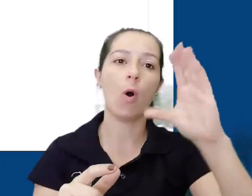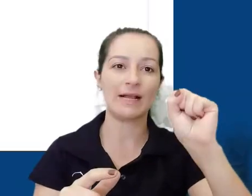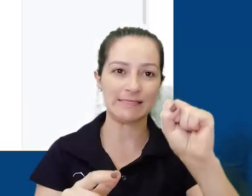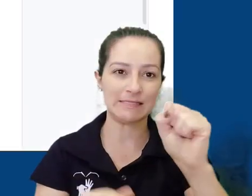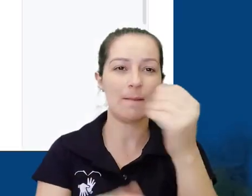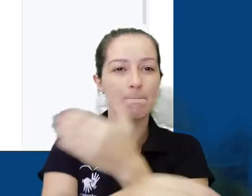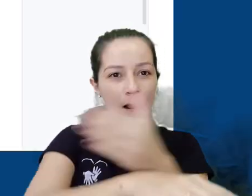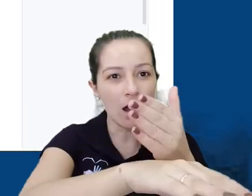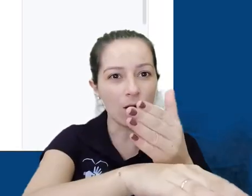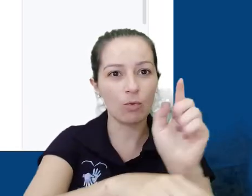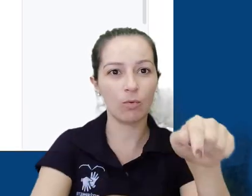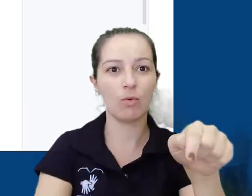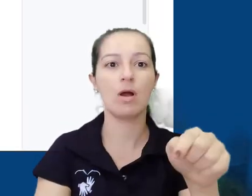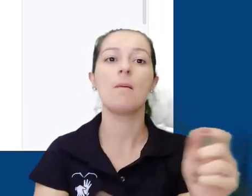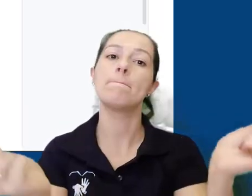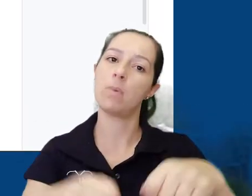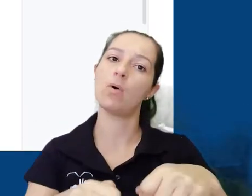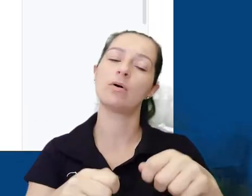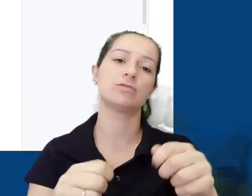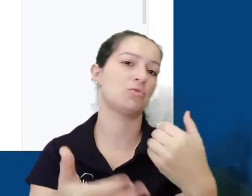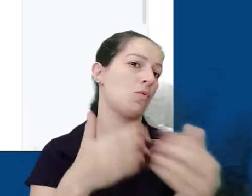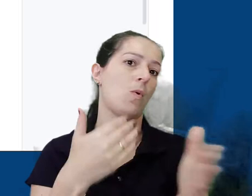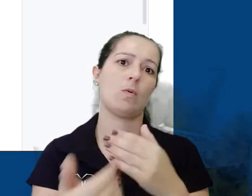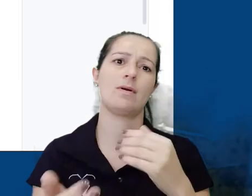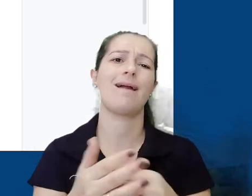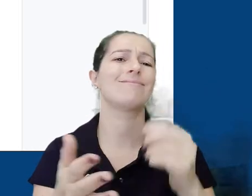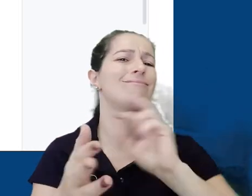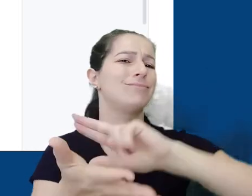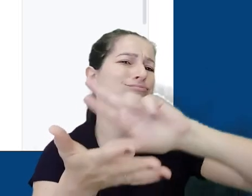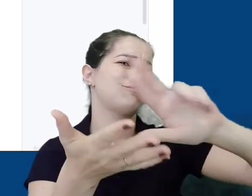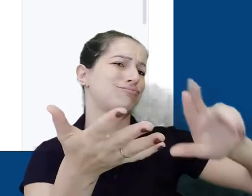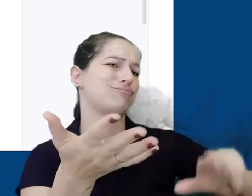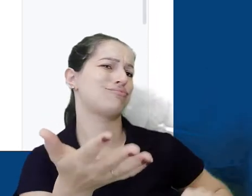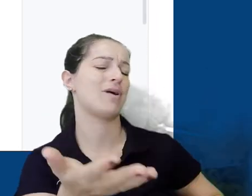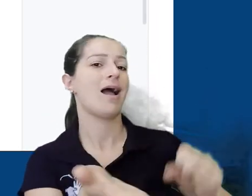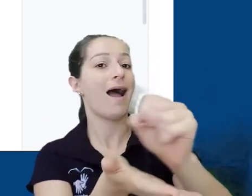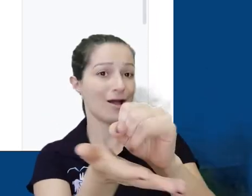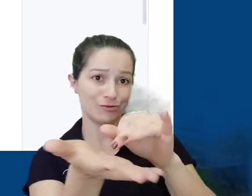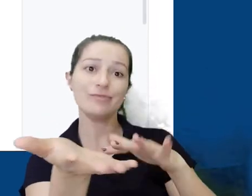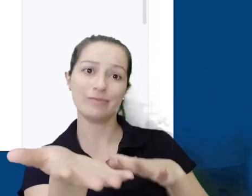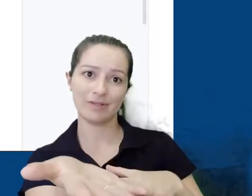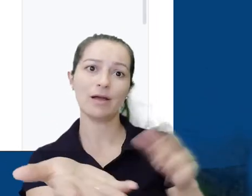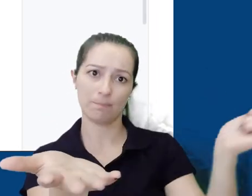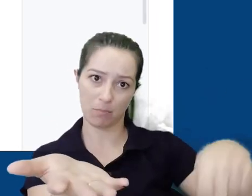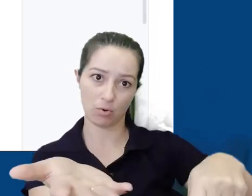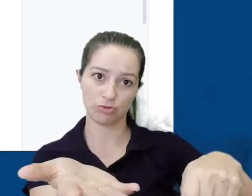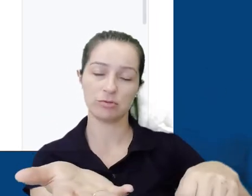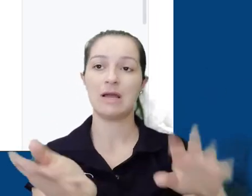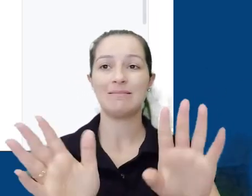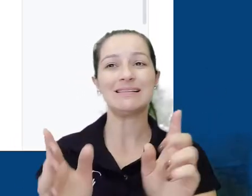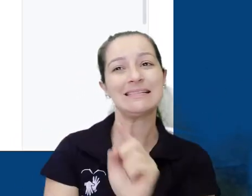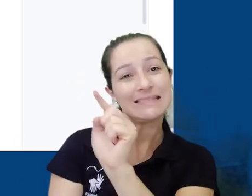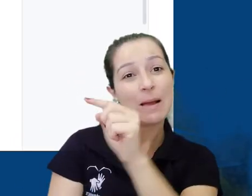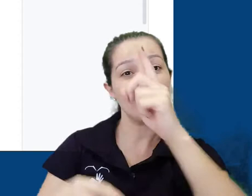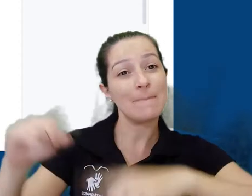Google ou Docs, como também é chamado, pode ser usado de outras maneiras quando criamos como atividade ao invés de material, mas aqui em